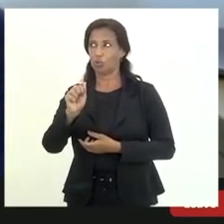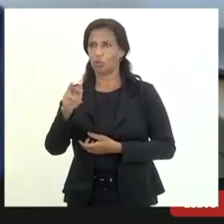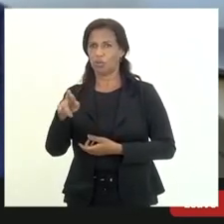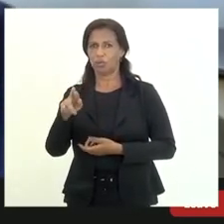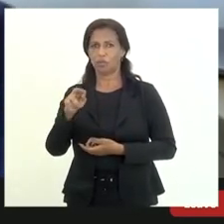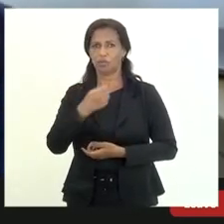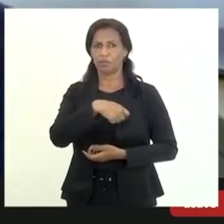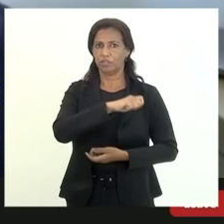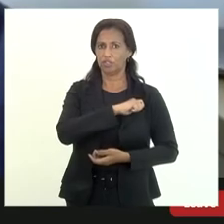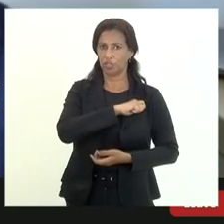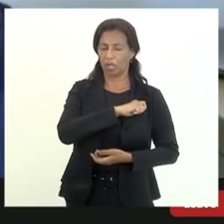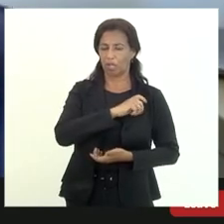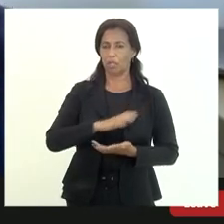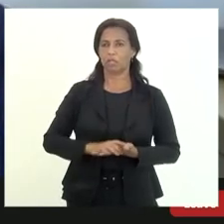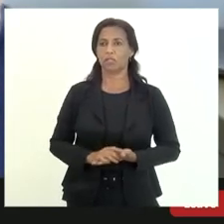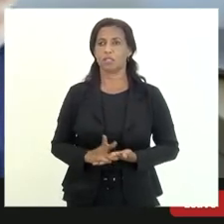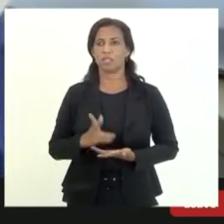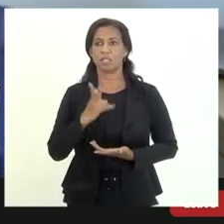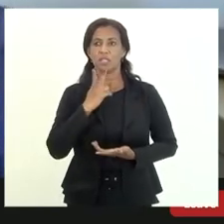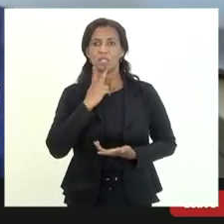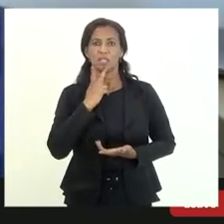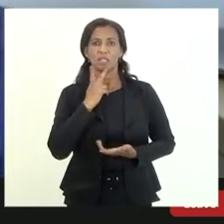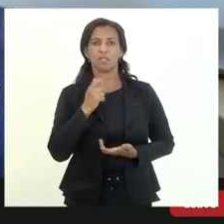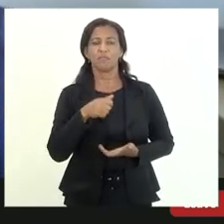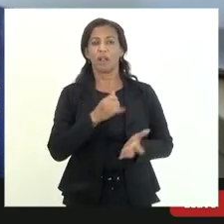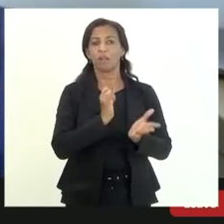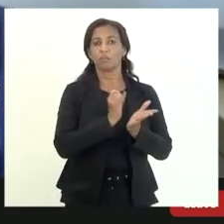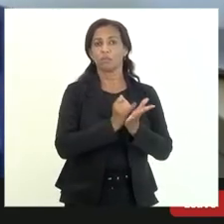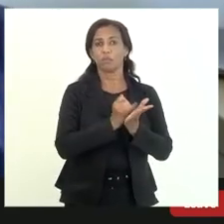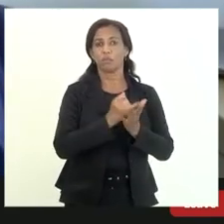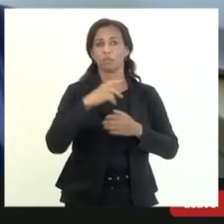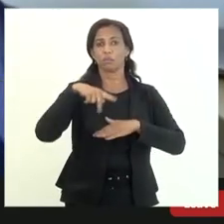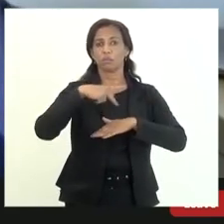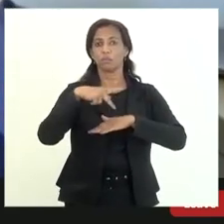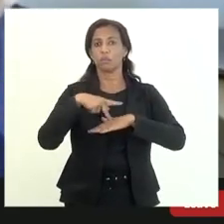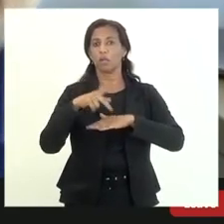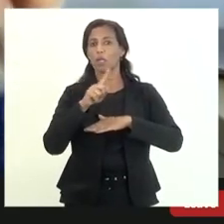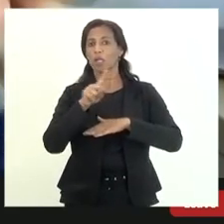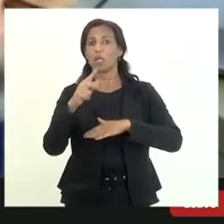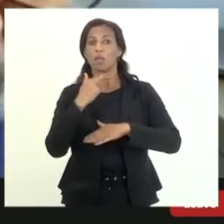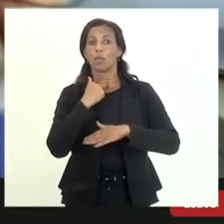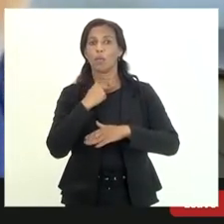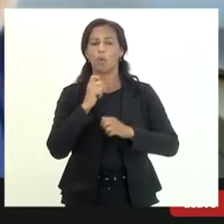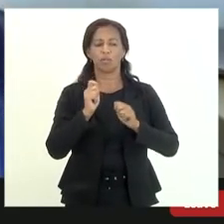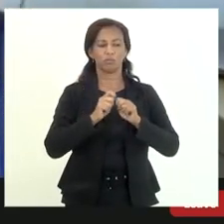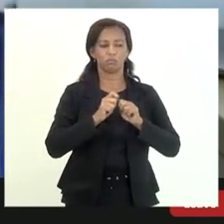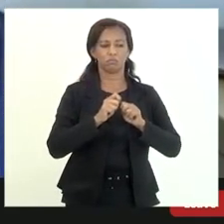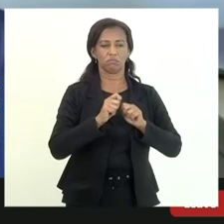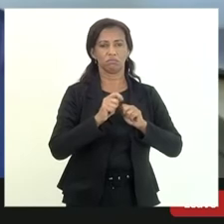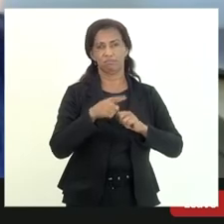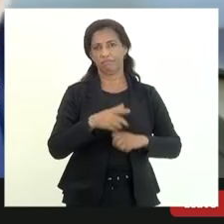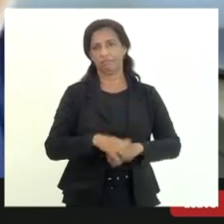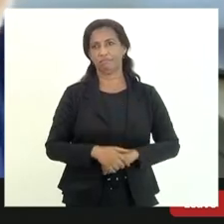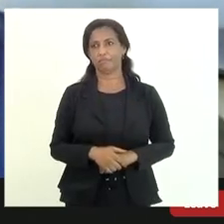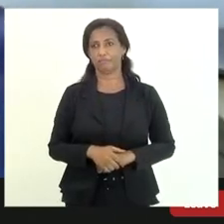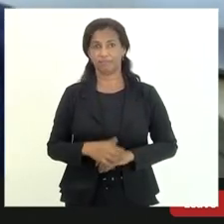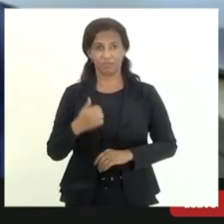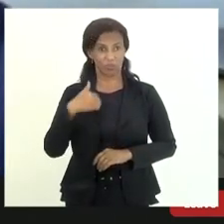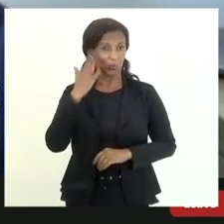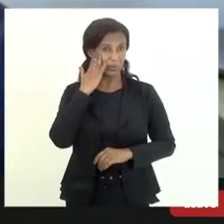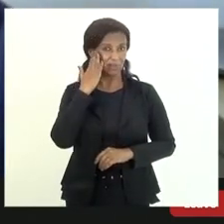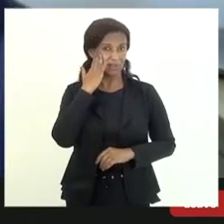e dizem que o código tributário nacional não permite fazer isso eu sei disso